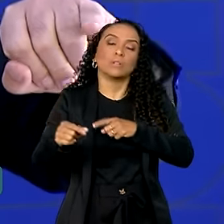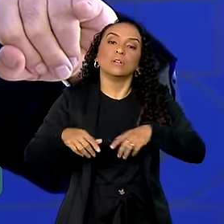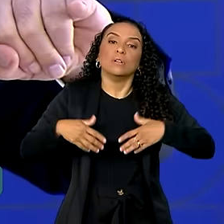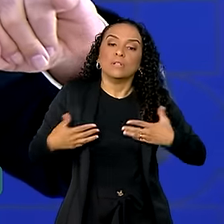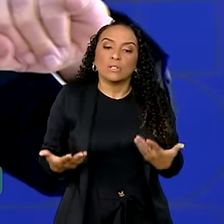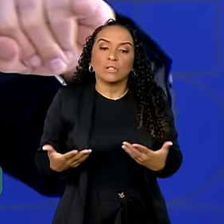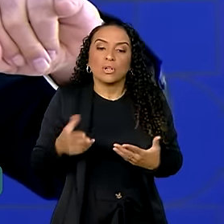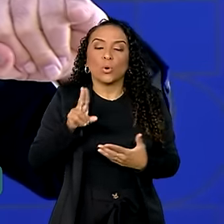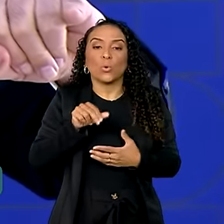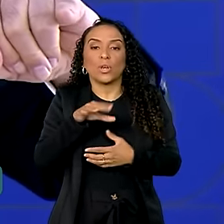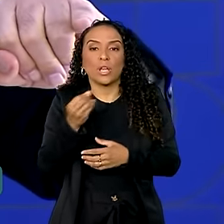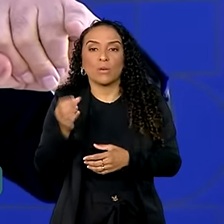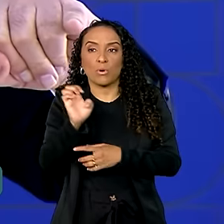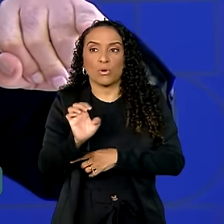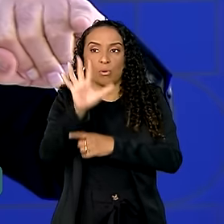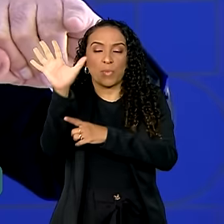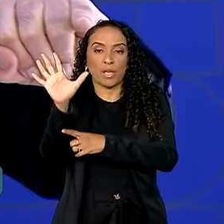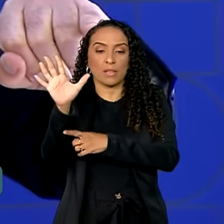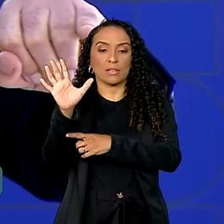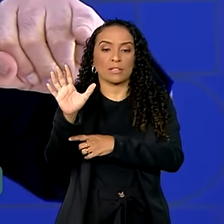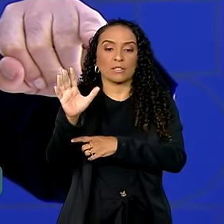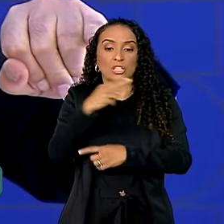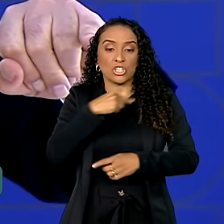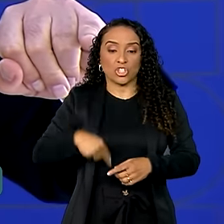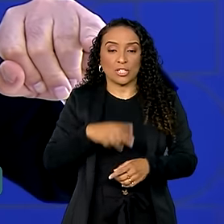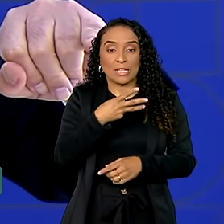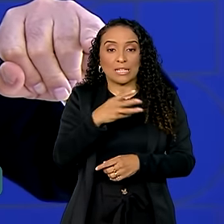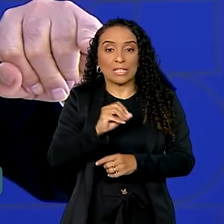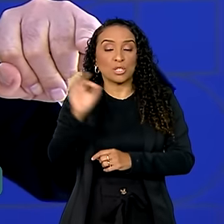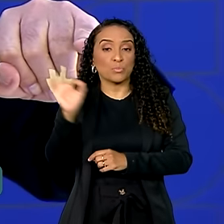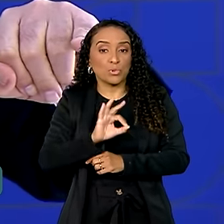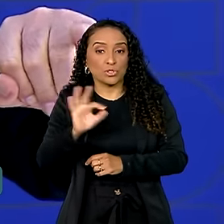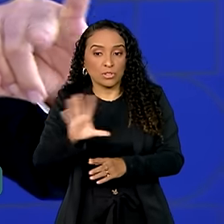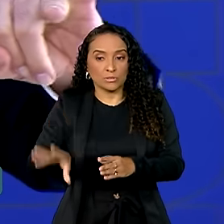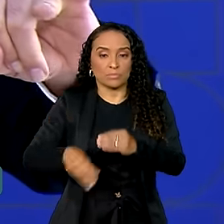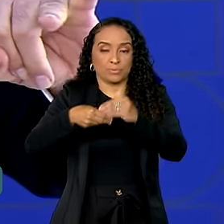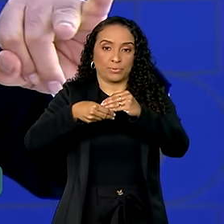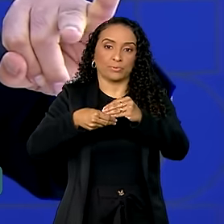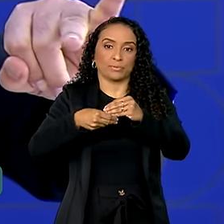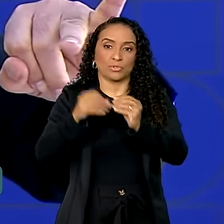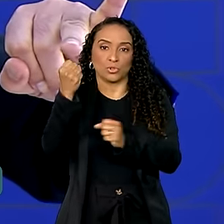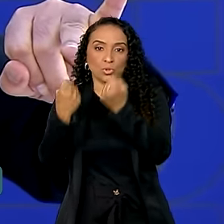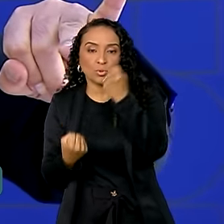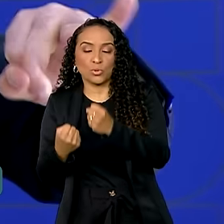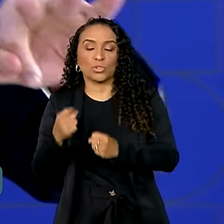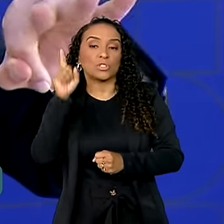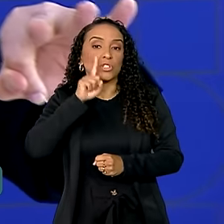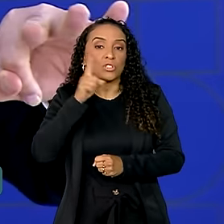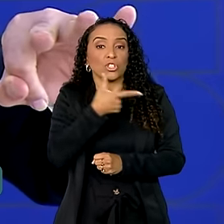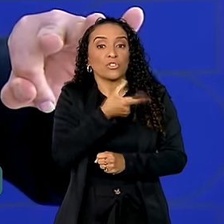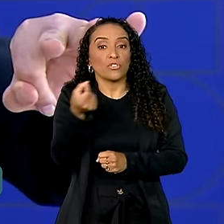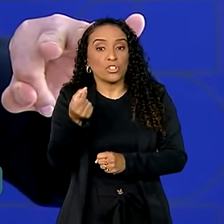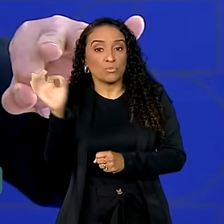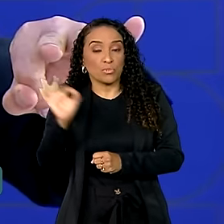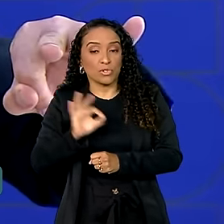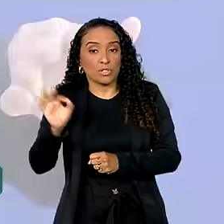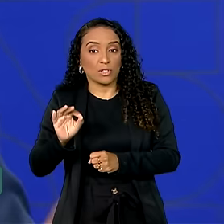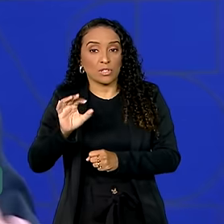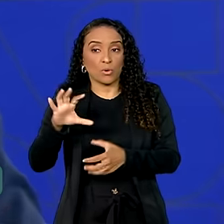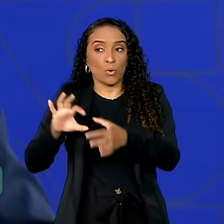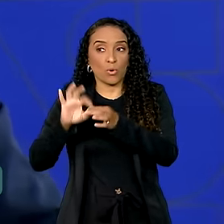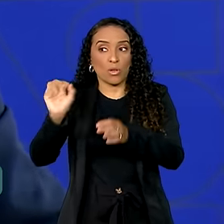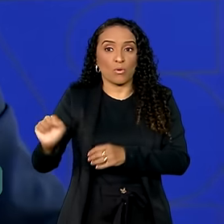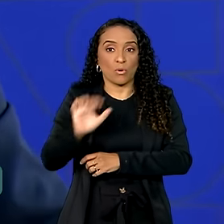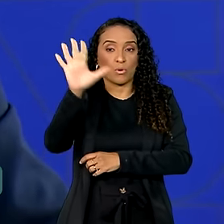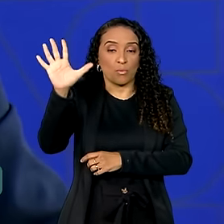A China tem 30% do valor agregado da indústria, os Estados Unidos 20% e a União Europeia tem 20%.